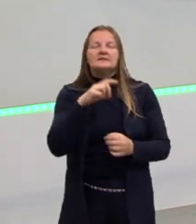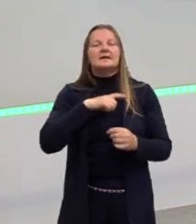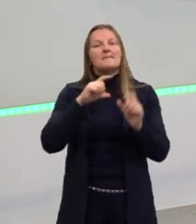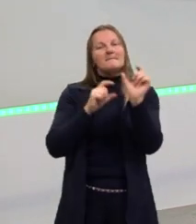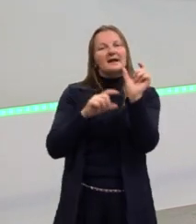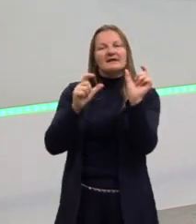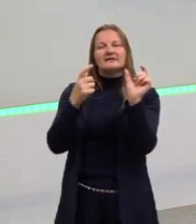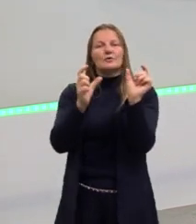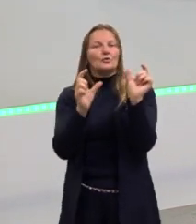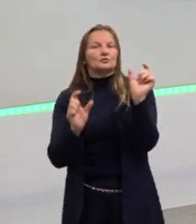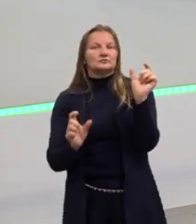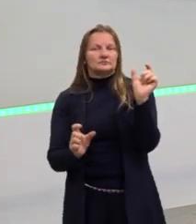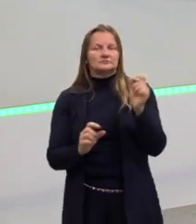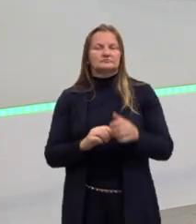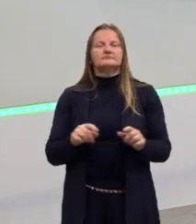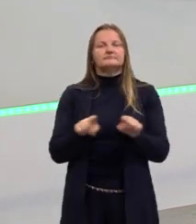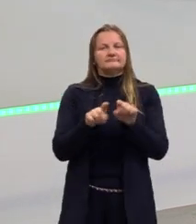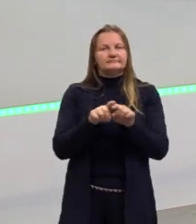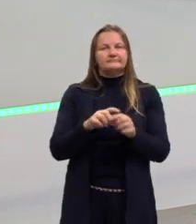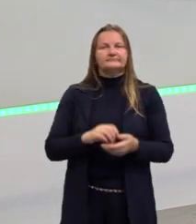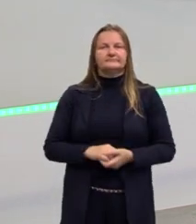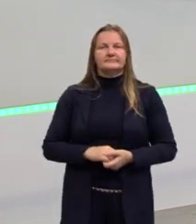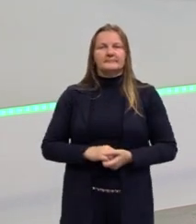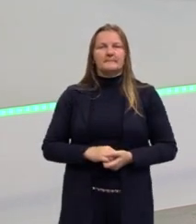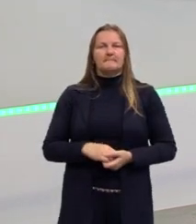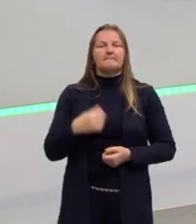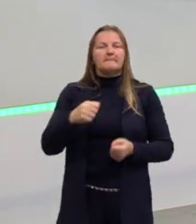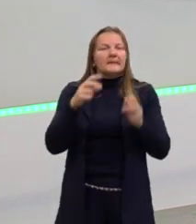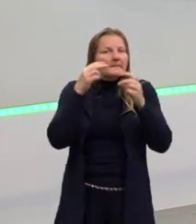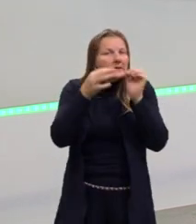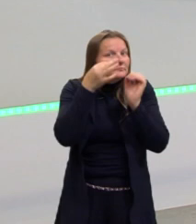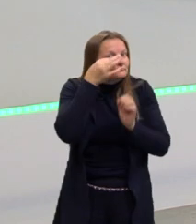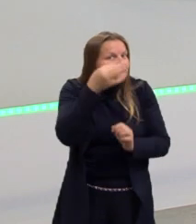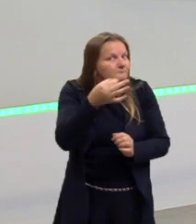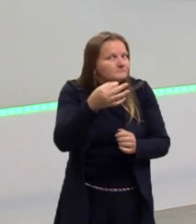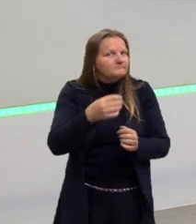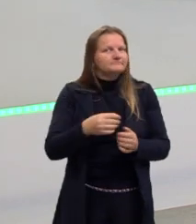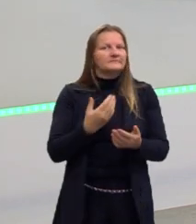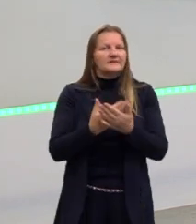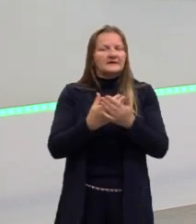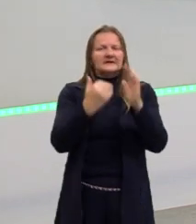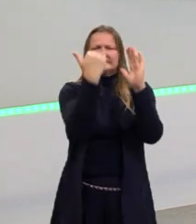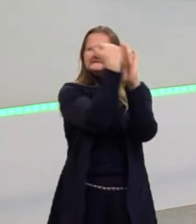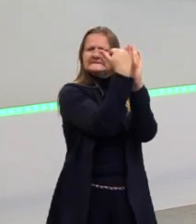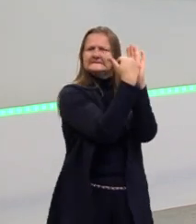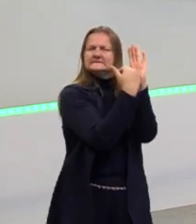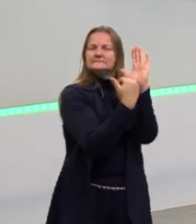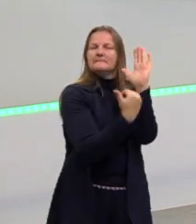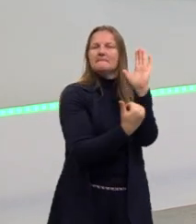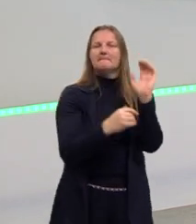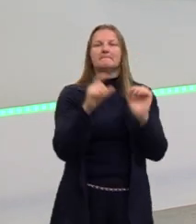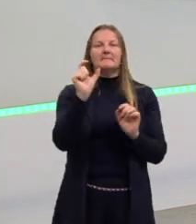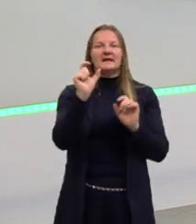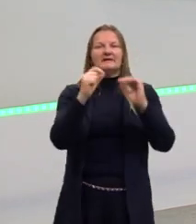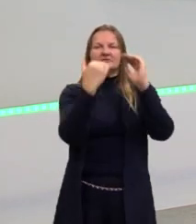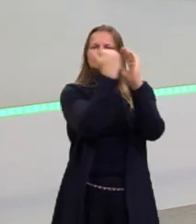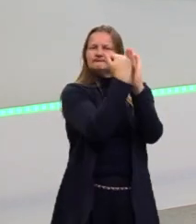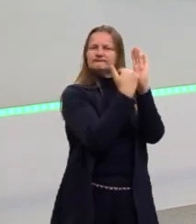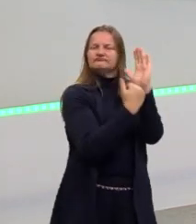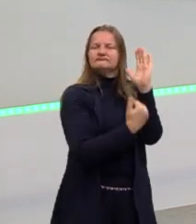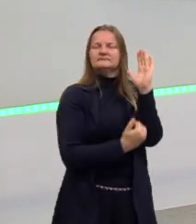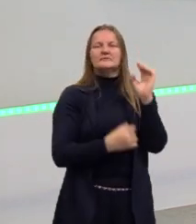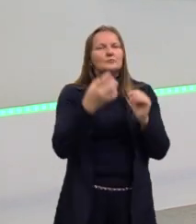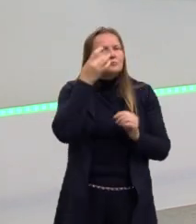palavras também. Então, nós precisamos nos atentar agora, vocês vão ver uma lista dessas palavras, nós precisamos nos